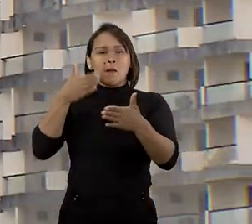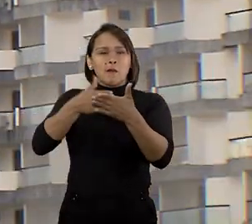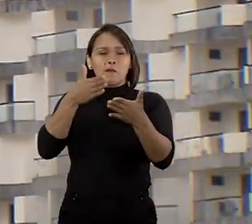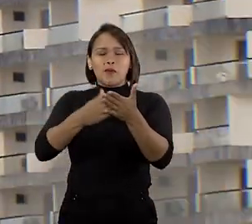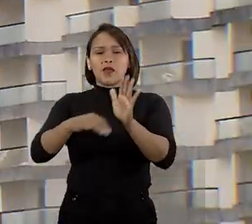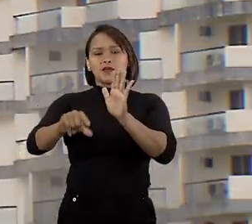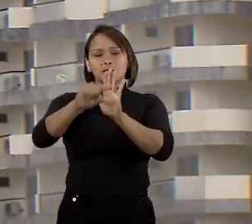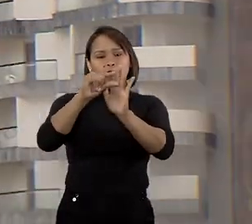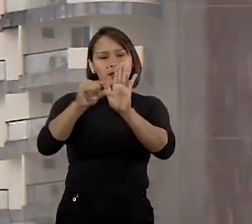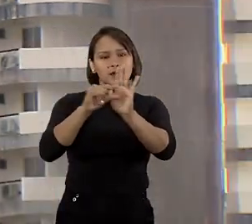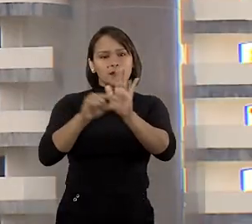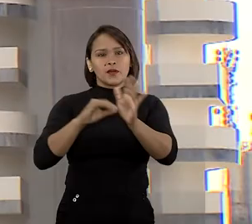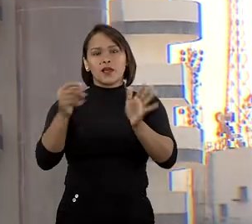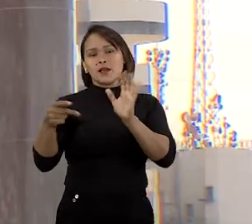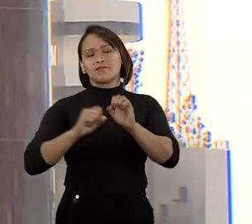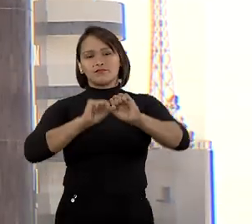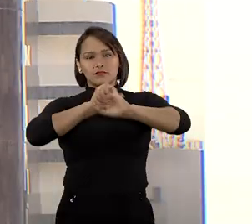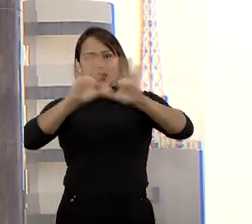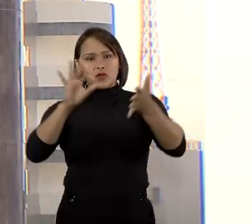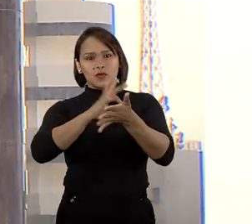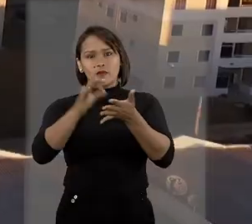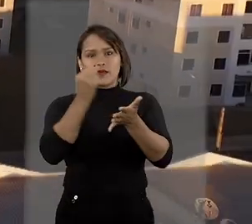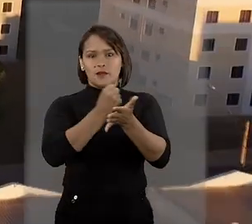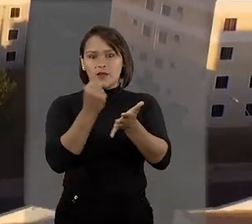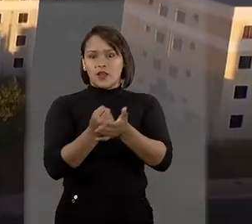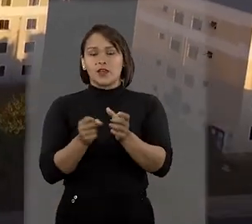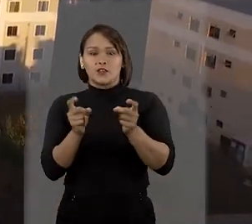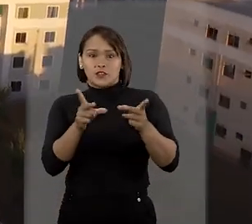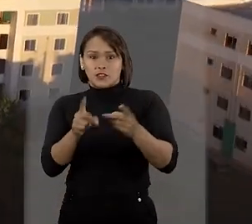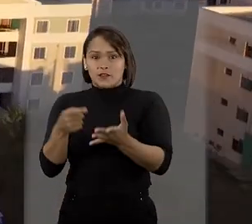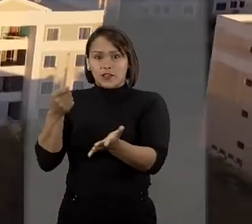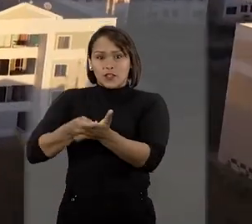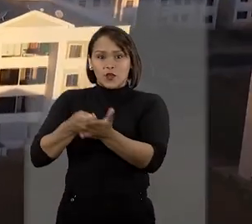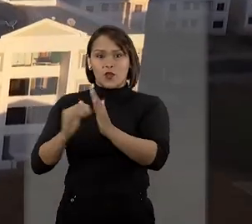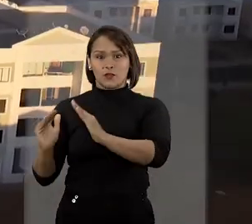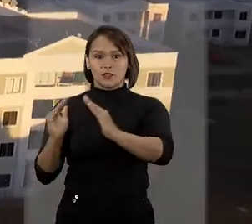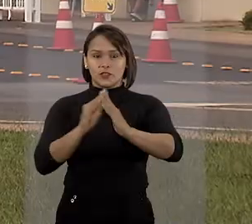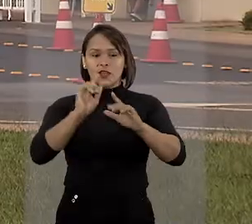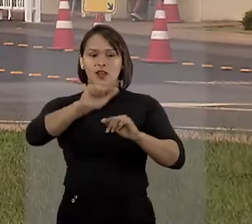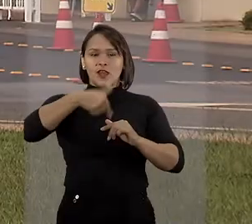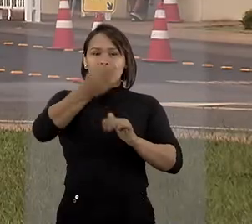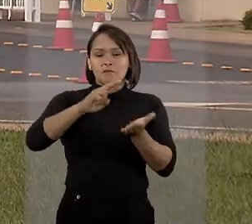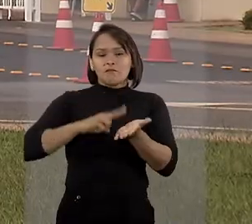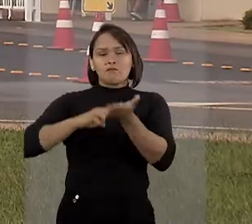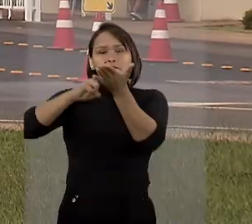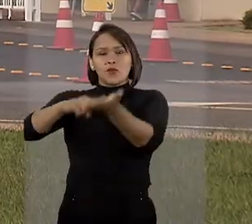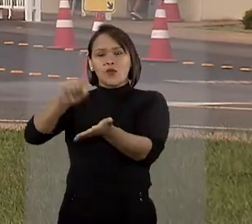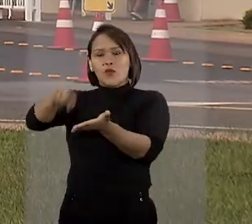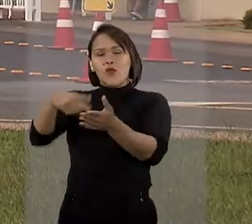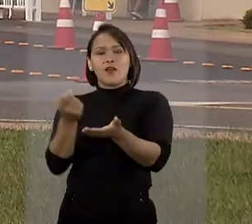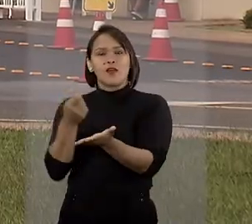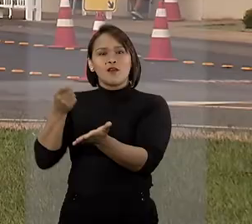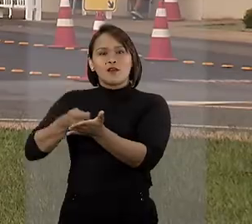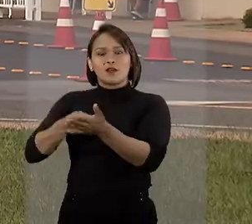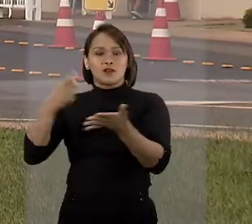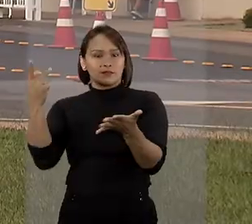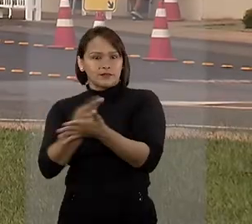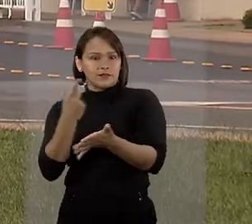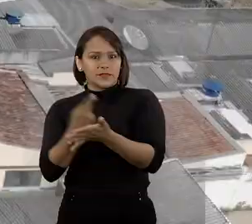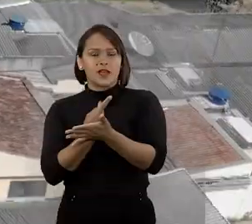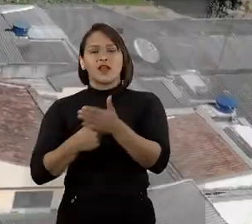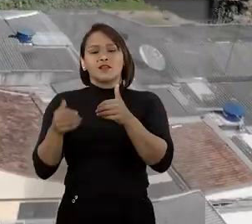impede a aplicação de cláusula resolutiva expressa em contratos de compra e venda de imóveis após a notificação do comprador